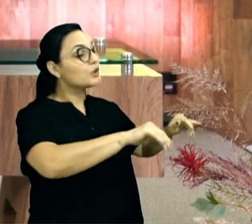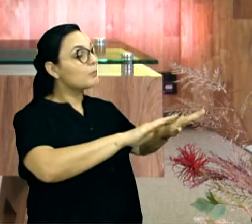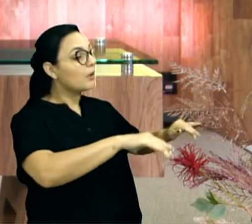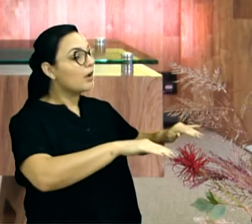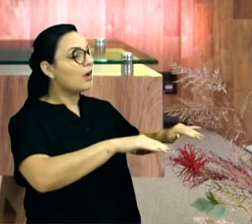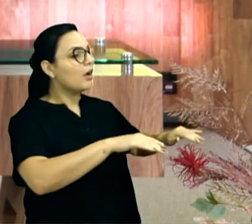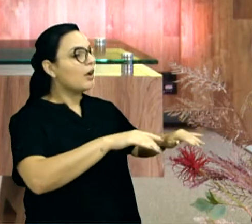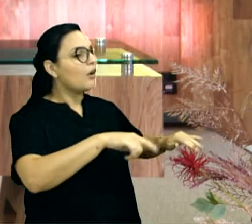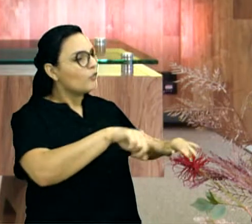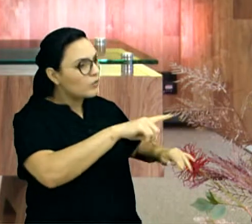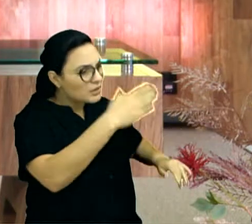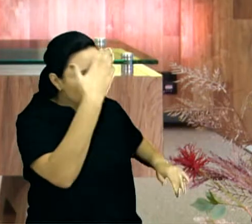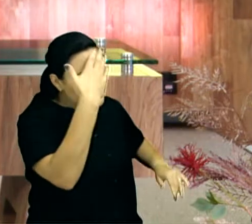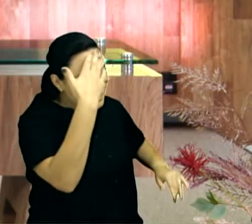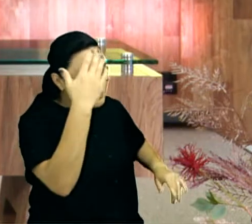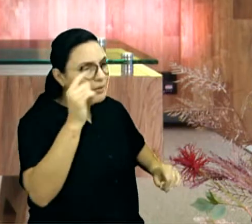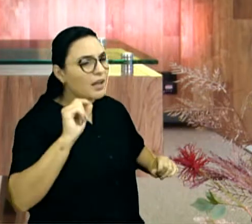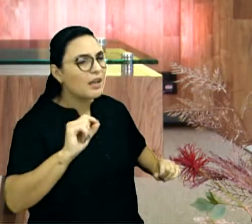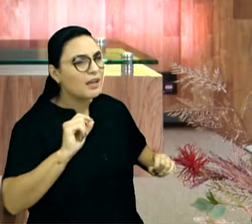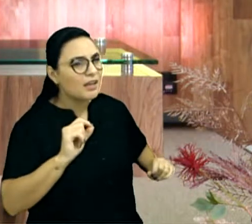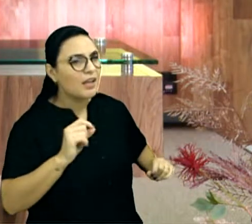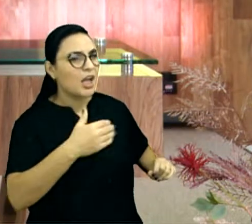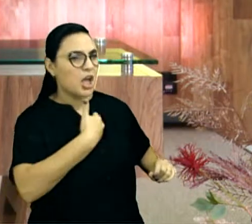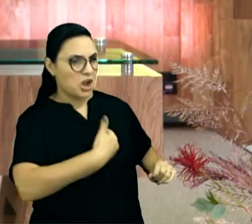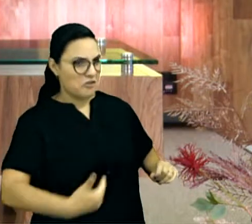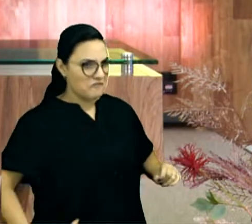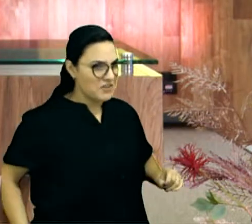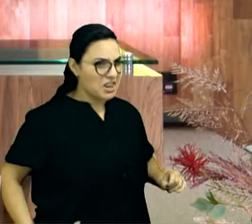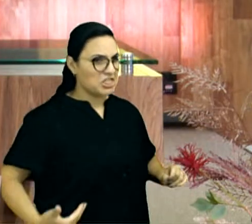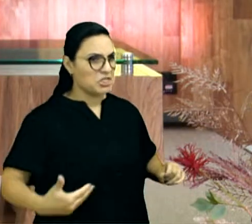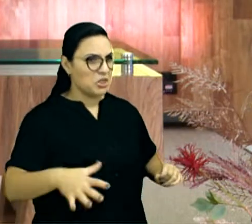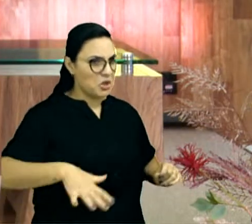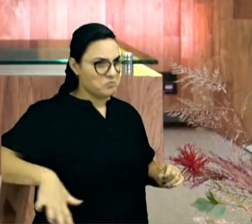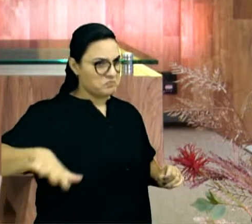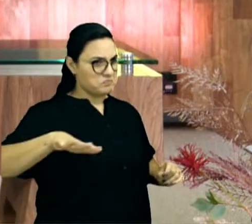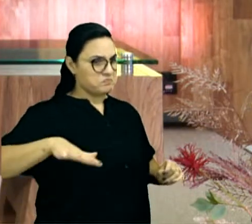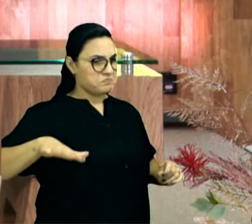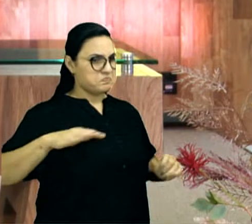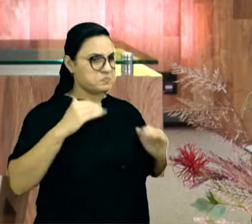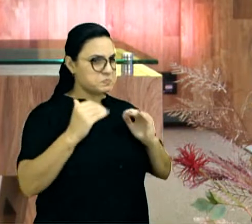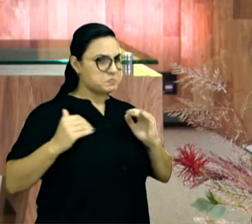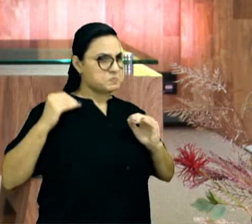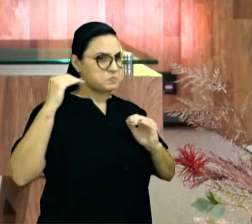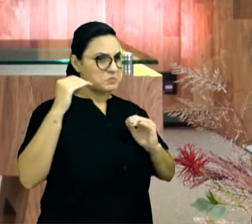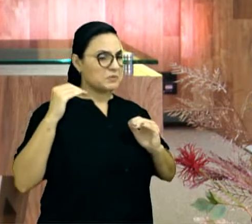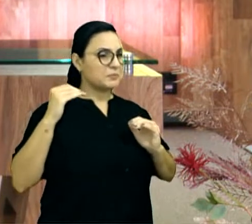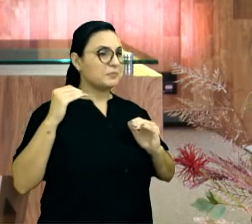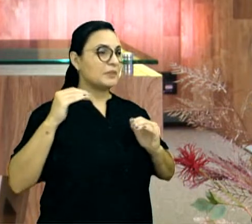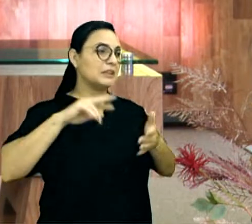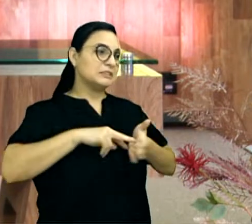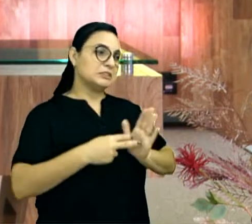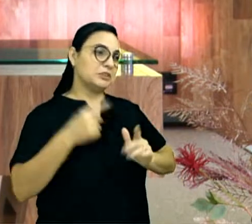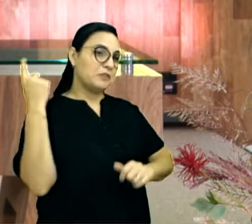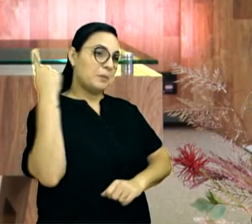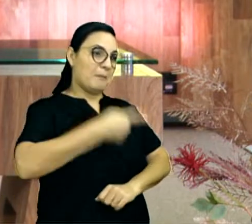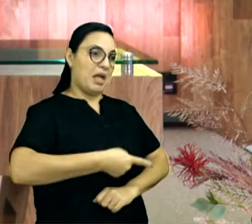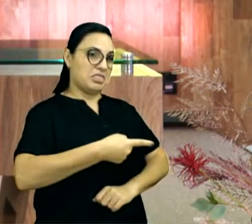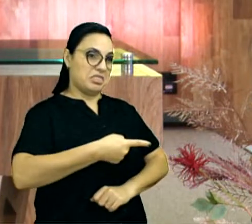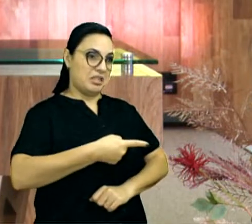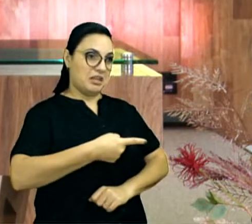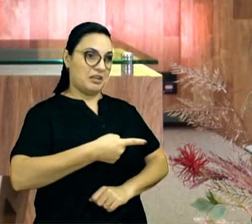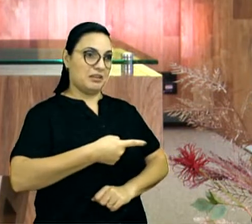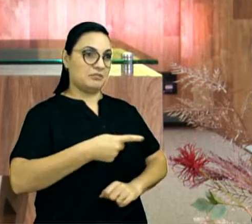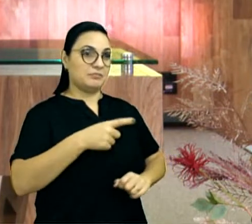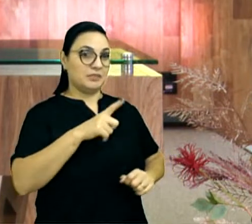Sabei que os que são considerados governadores dos povos têm-nos sob seu domínio. E sobre eles, os seus